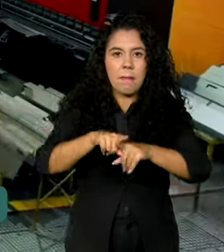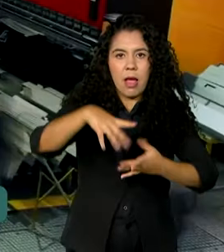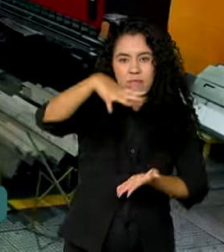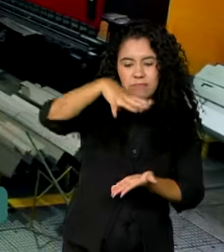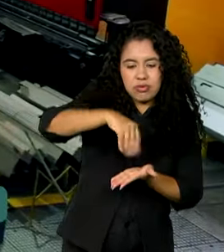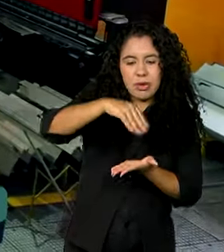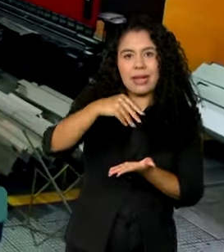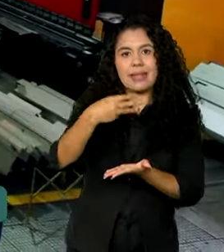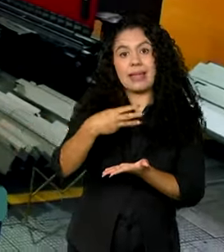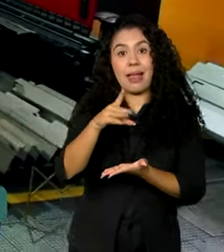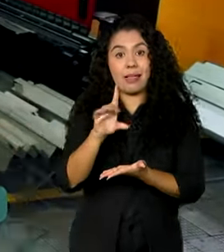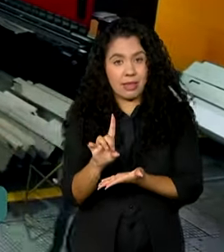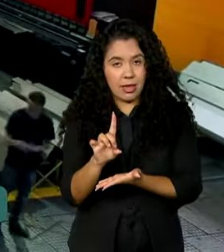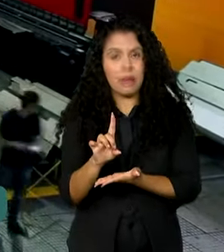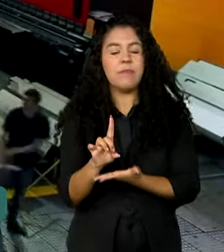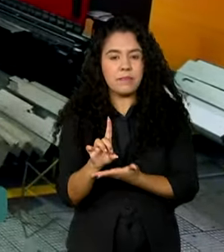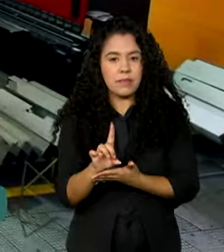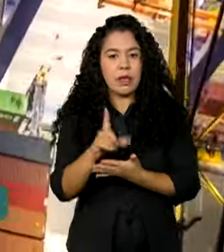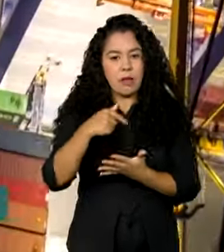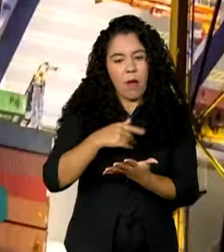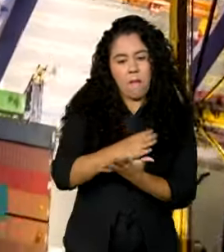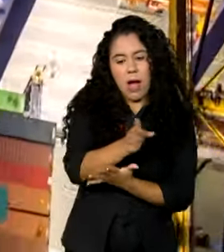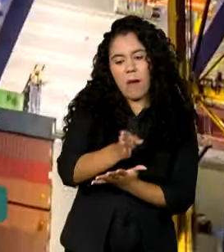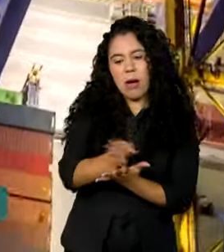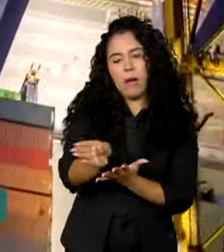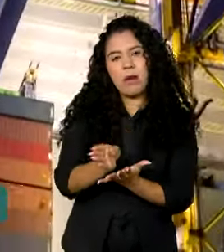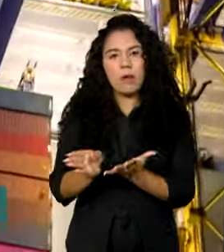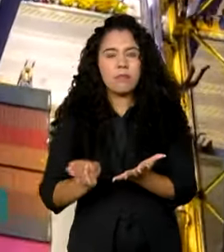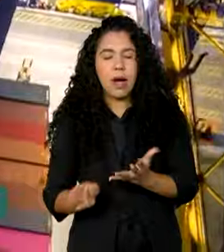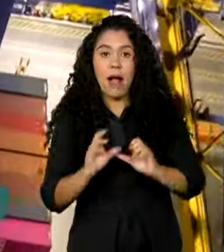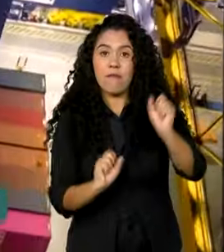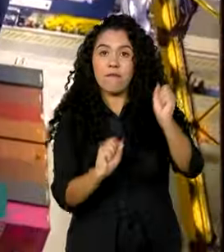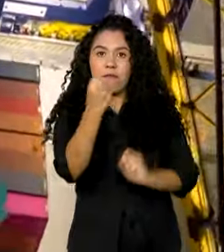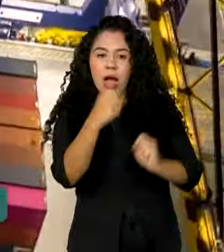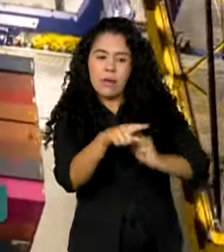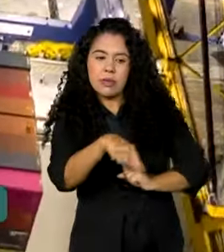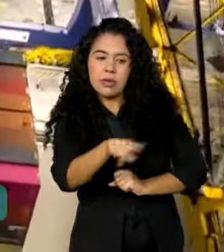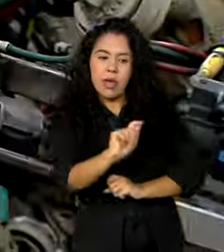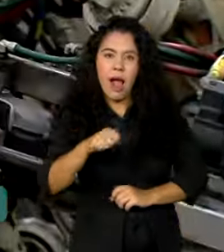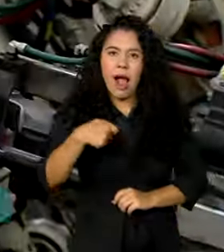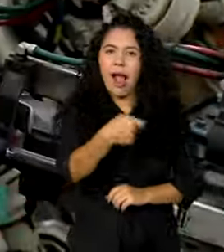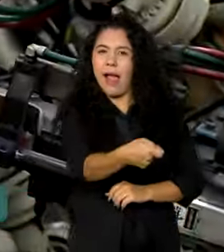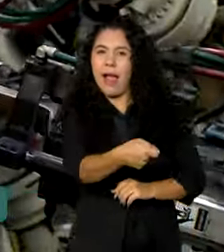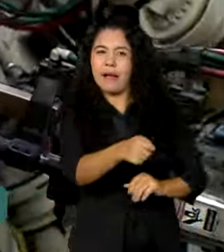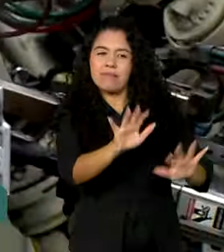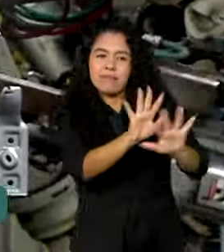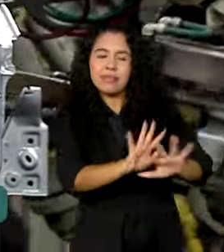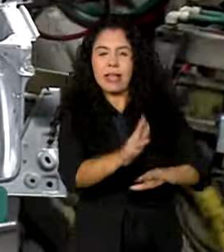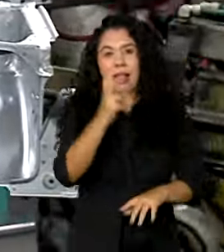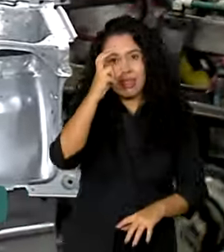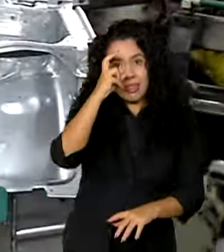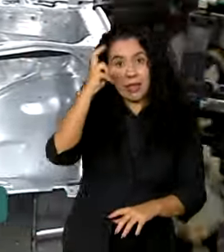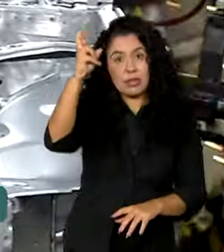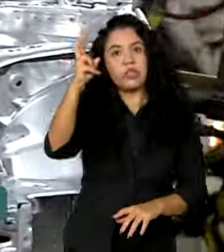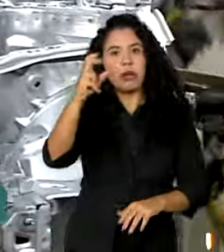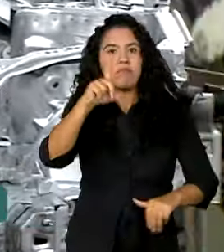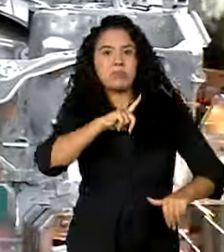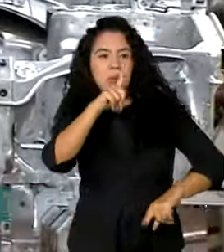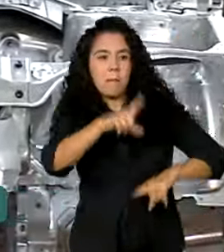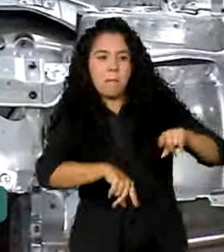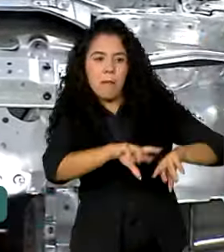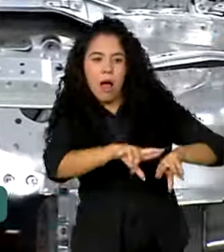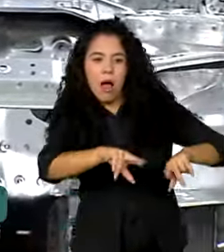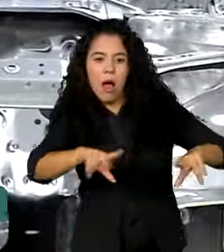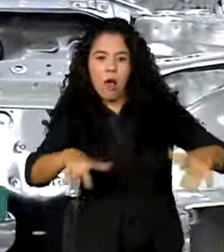exemplo. Nessa dimensão, as fábricas são chamadas de fábricas inteligentes, com equipamentos funcionando